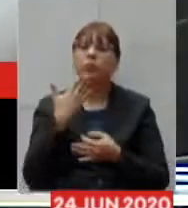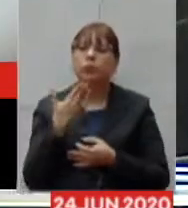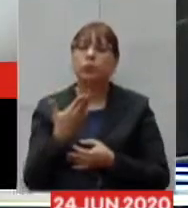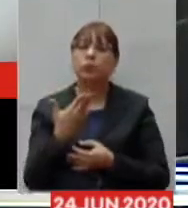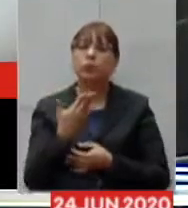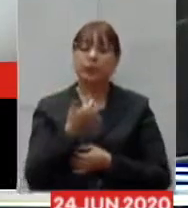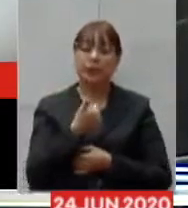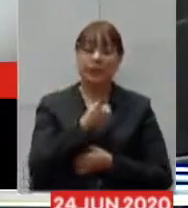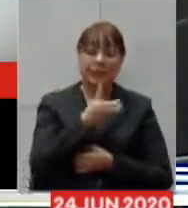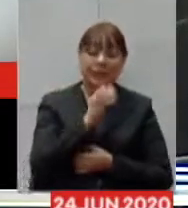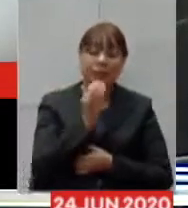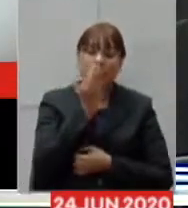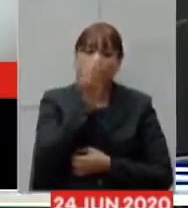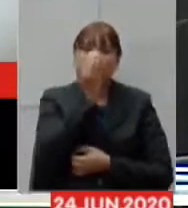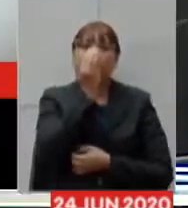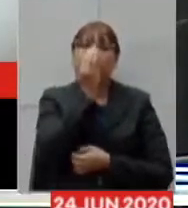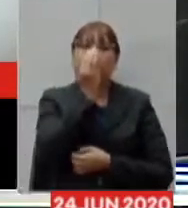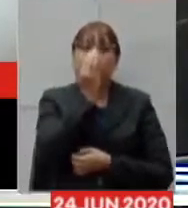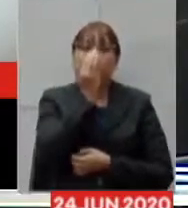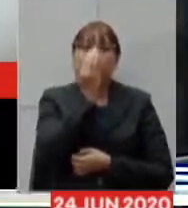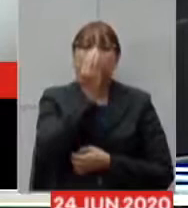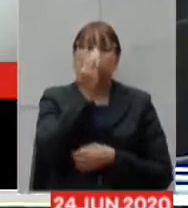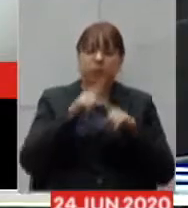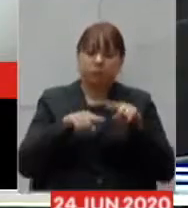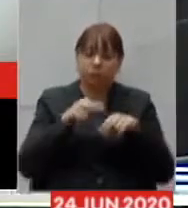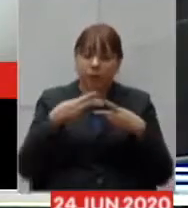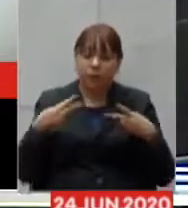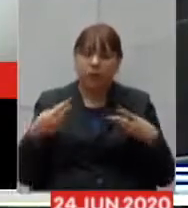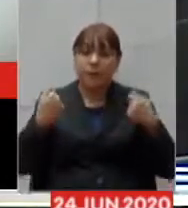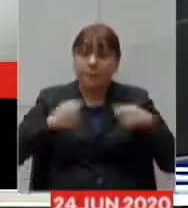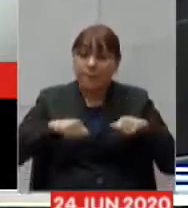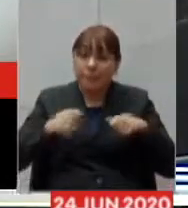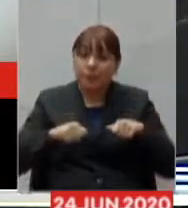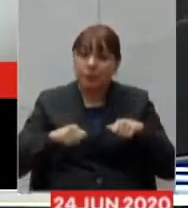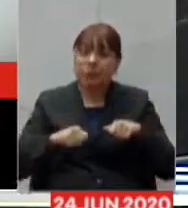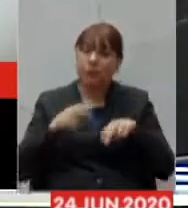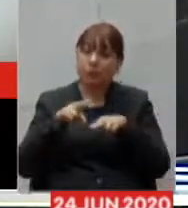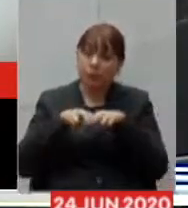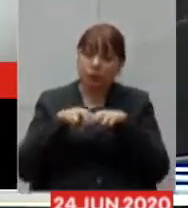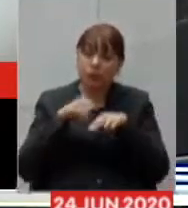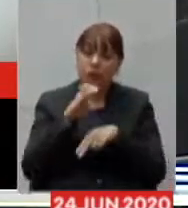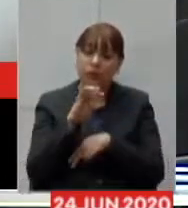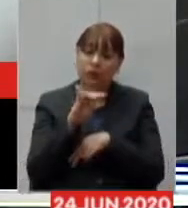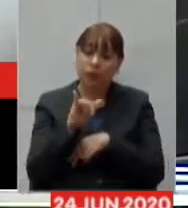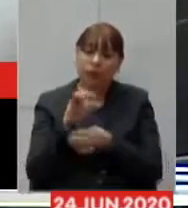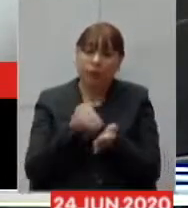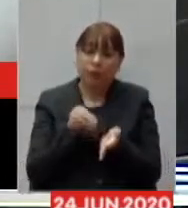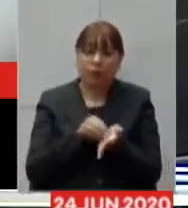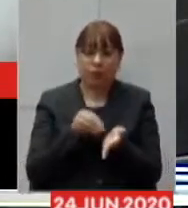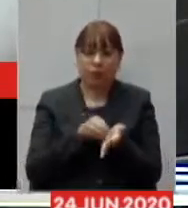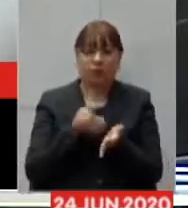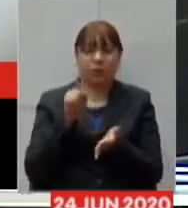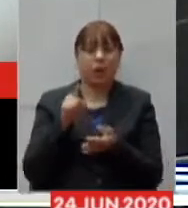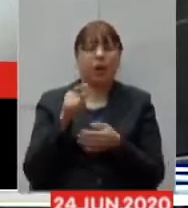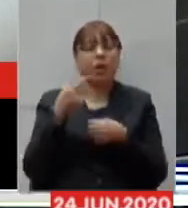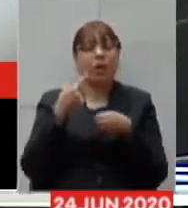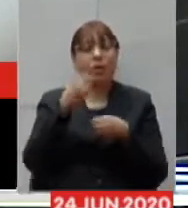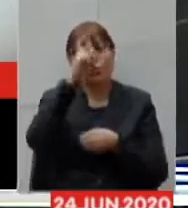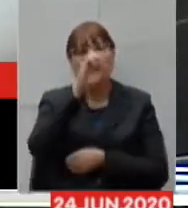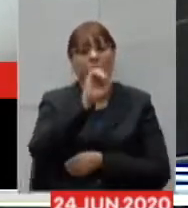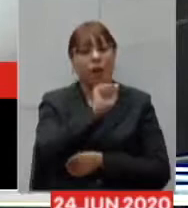dez respiradores e equipamentos necessários para atender o déficit do CTI do Hospital Regional Antônio Dias